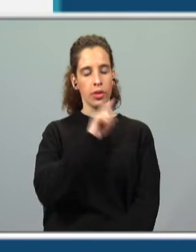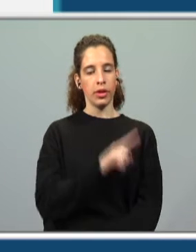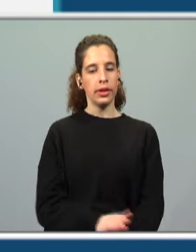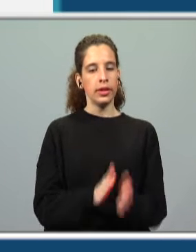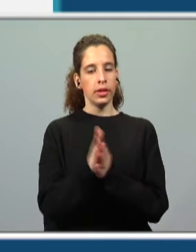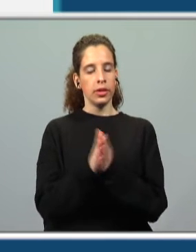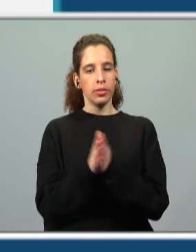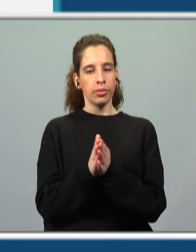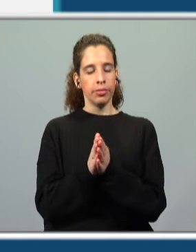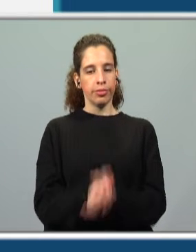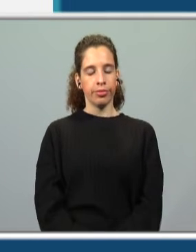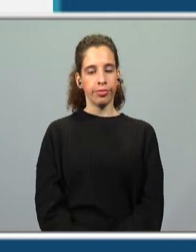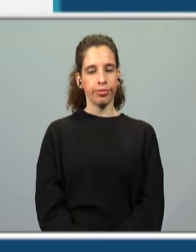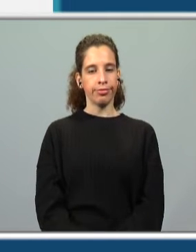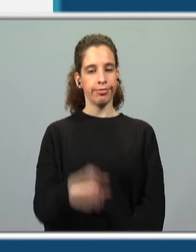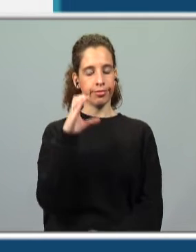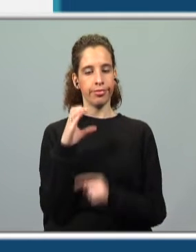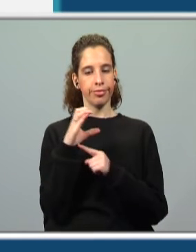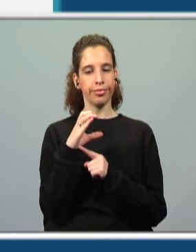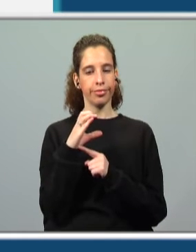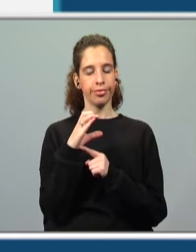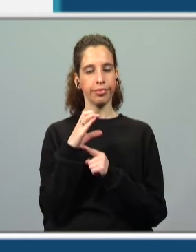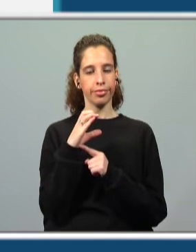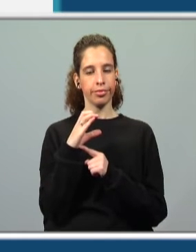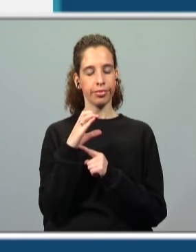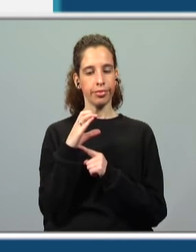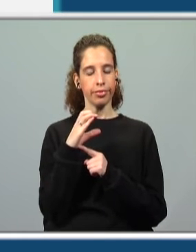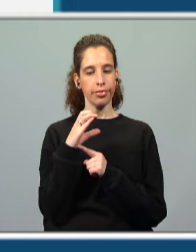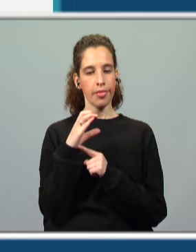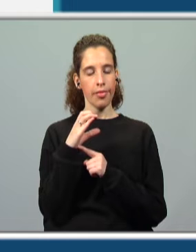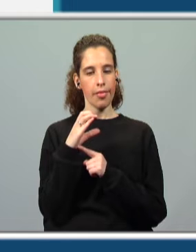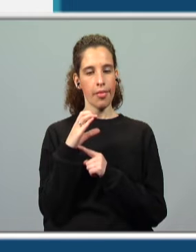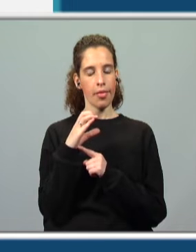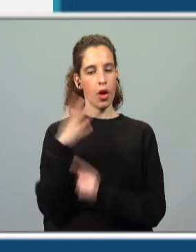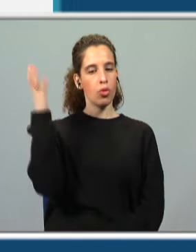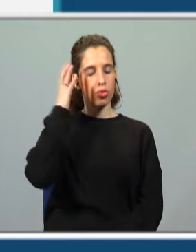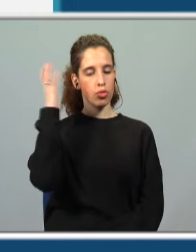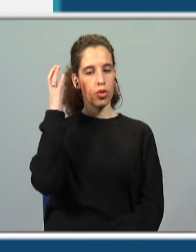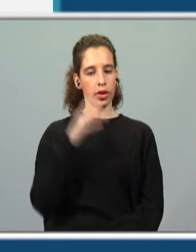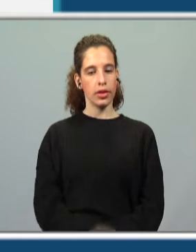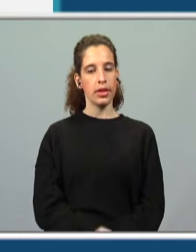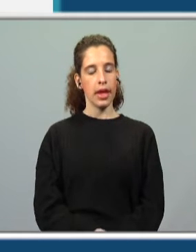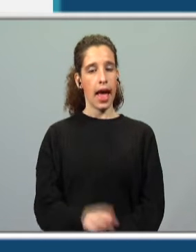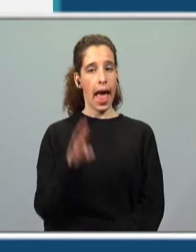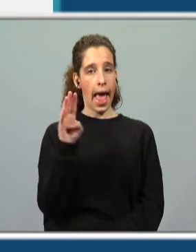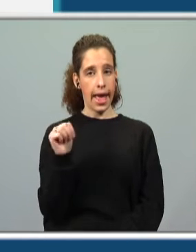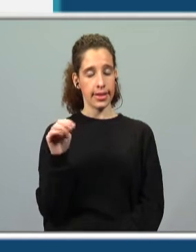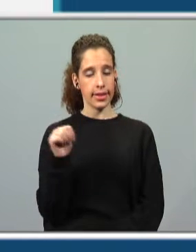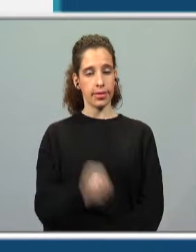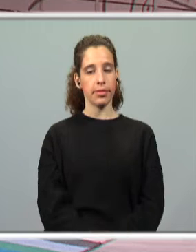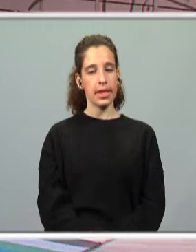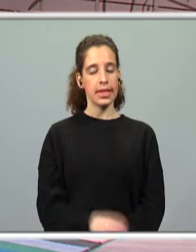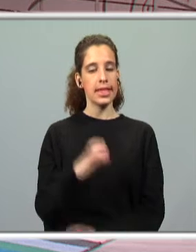utilizarmos o nosso C com a cedilha que tem o som de S. Ou seja, o som